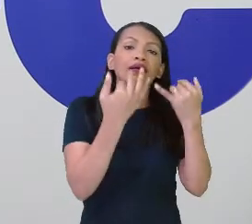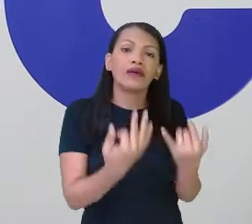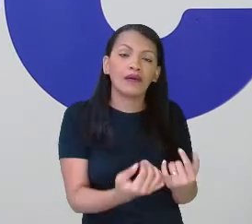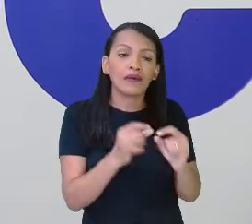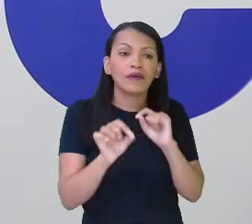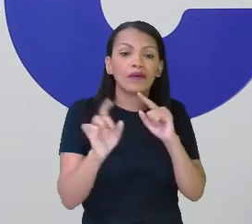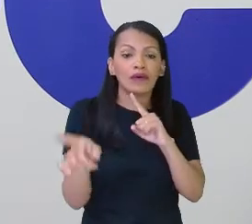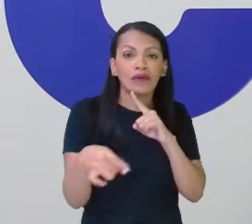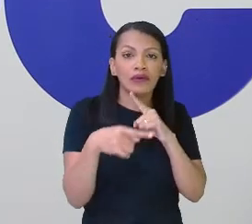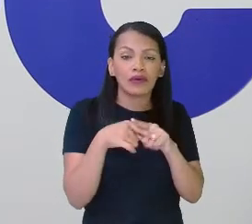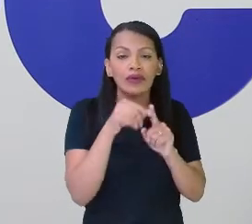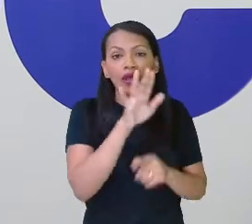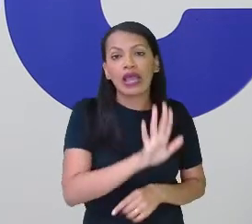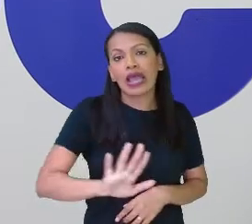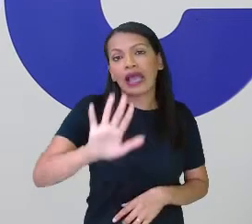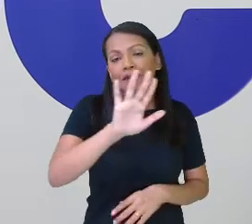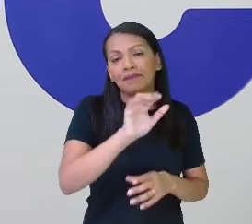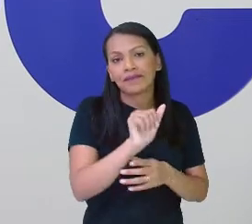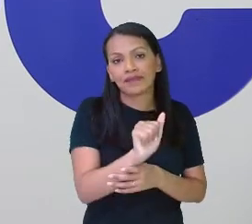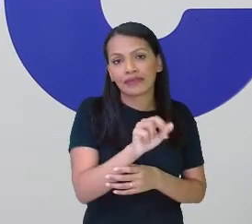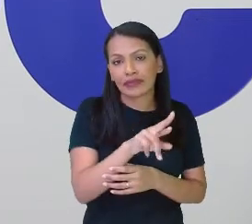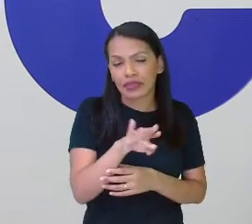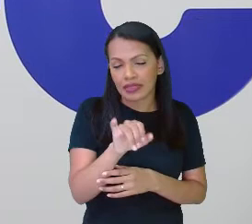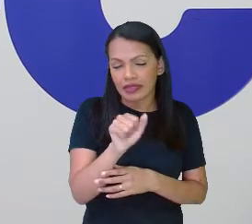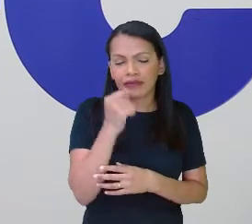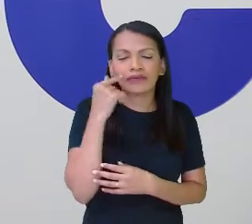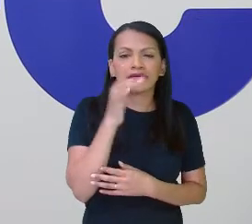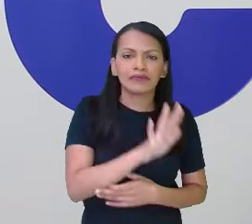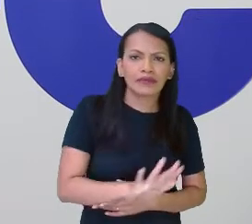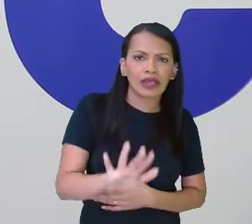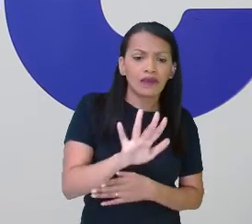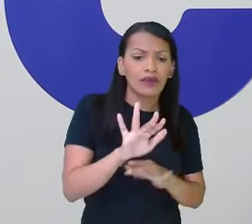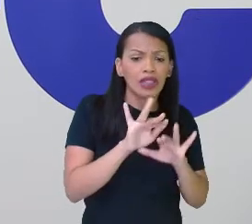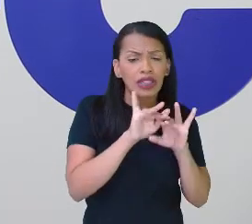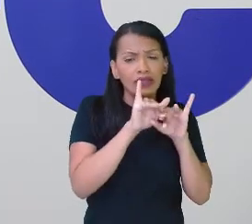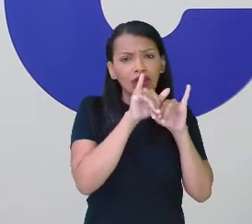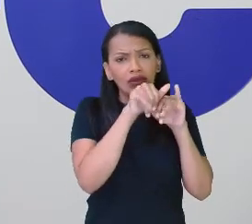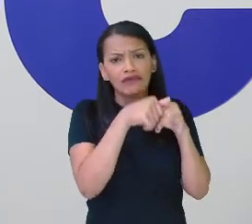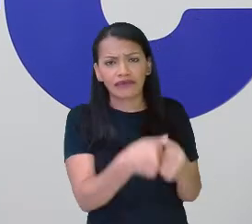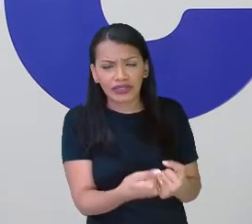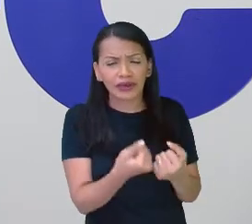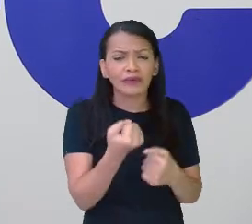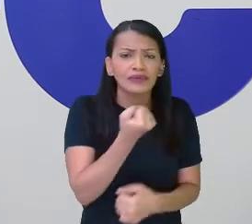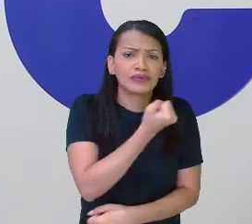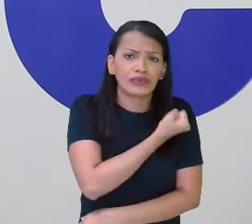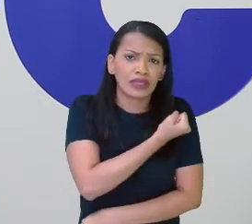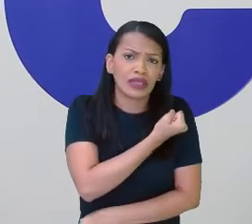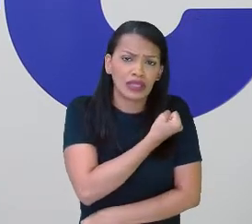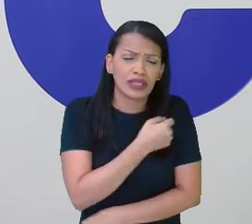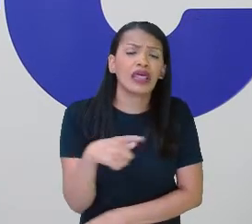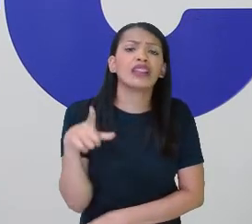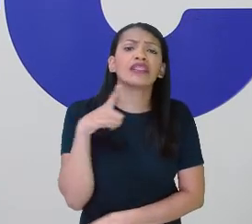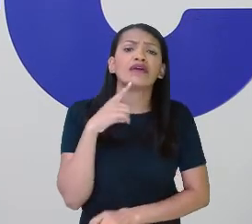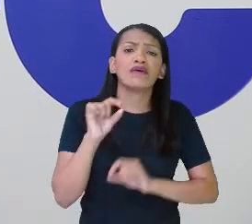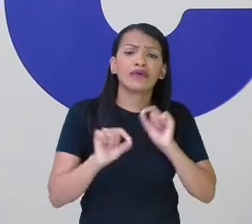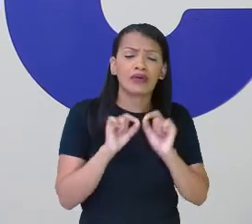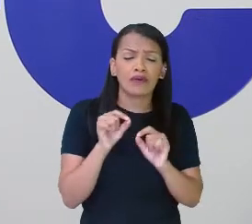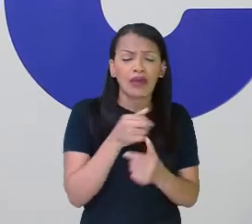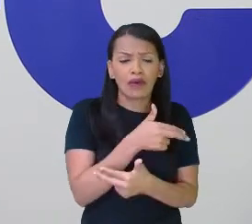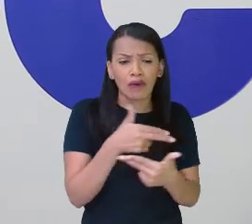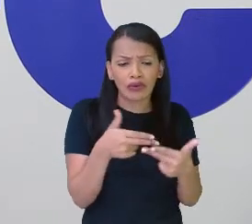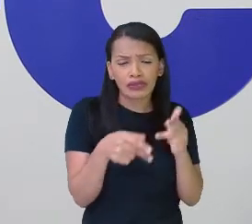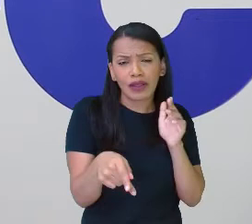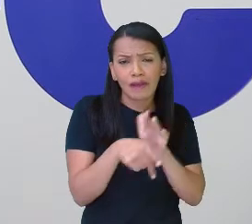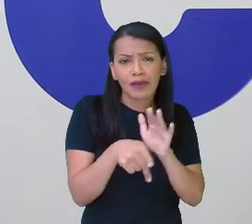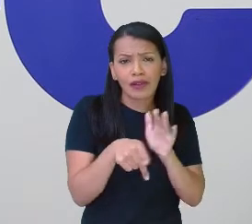uma multiplicação por área. E, como a professora Márcia falou, no final desse número tem uma nomenclatura específica